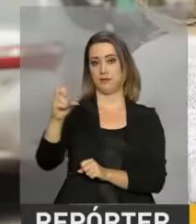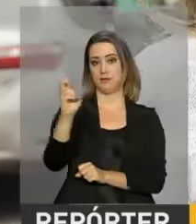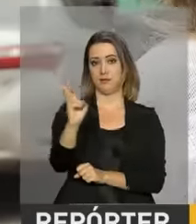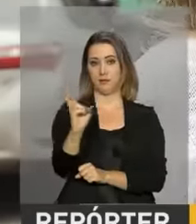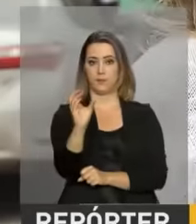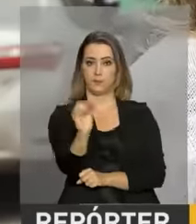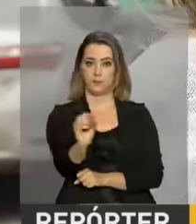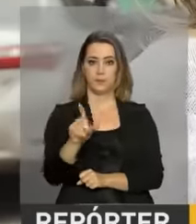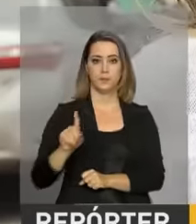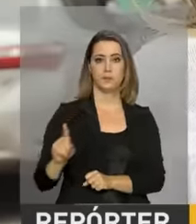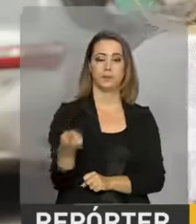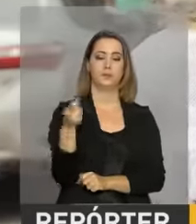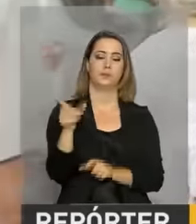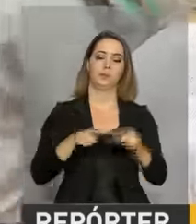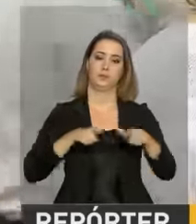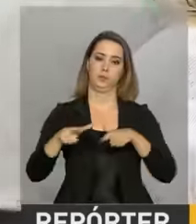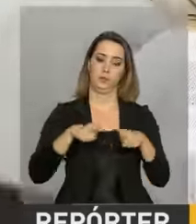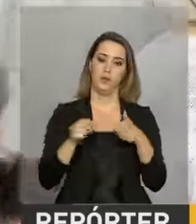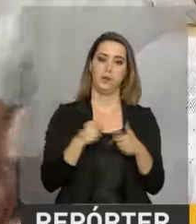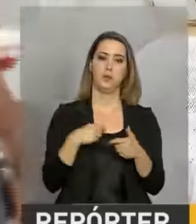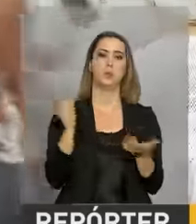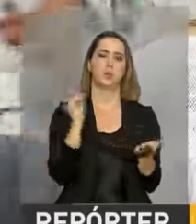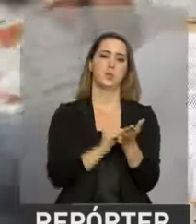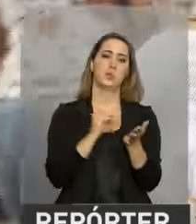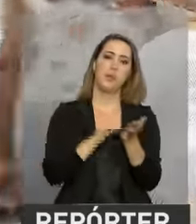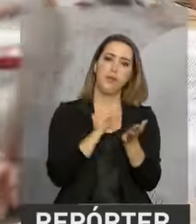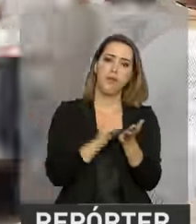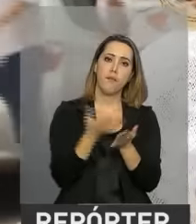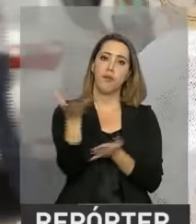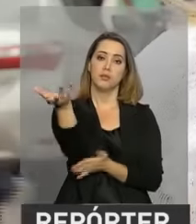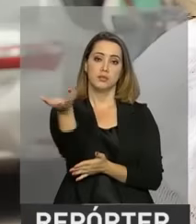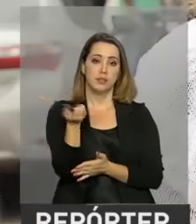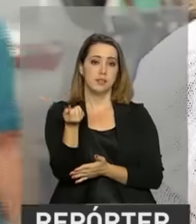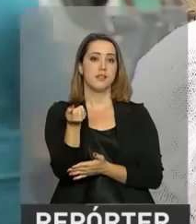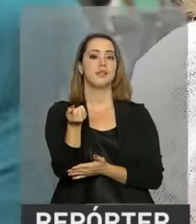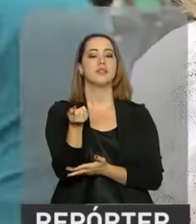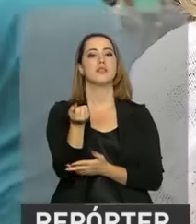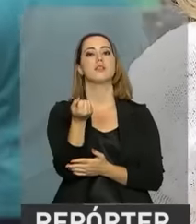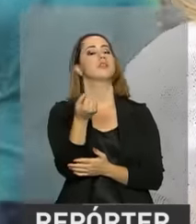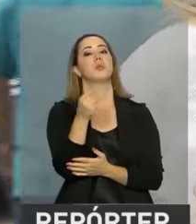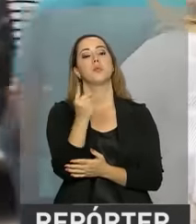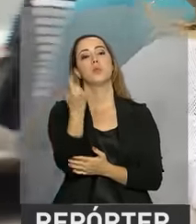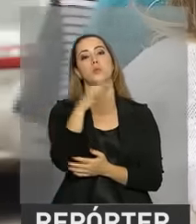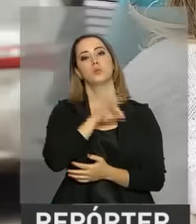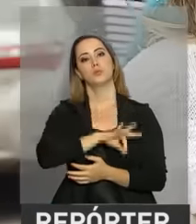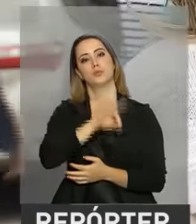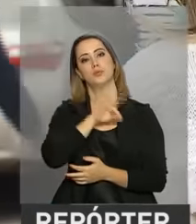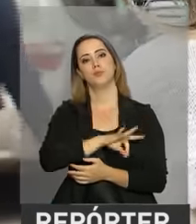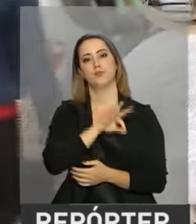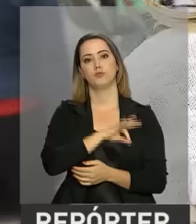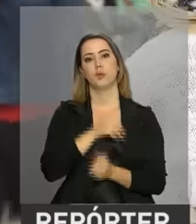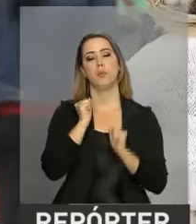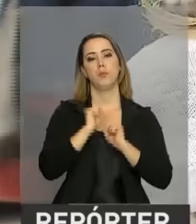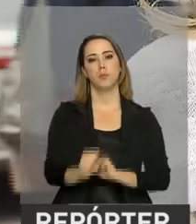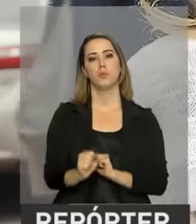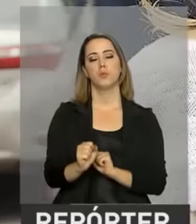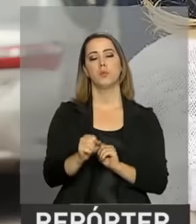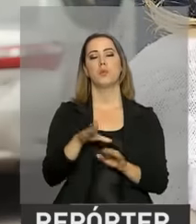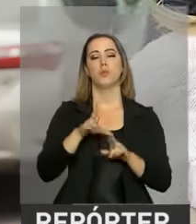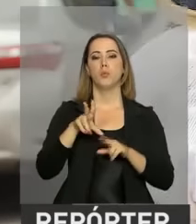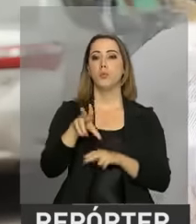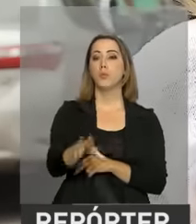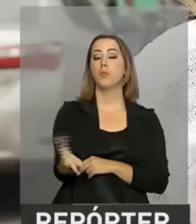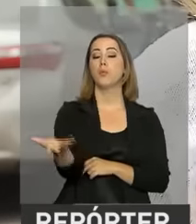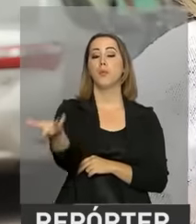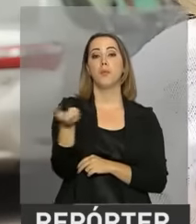que têm direito ao abono salarial e ainda não sacou o benefício. O valor é de 880 reais e pode ser retirado em qualquer agência da Caixa